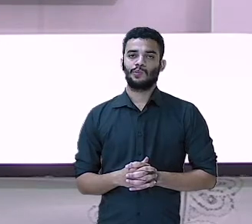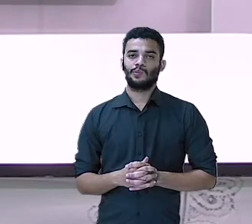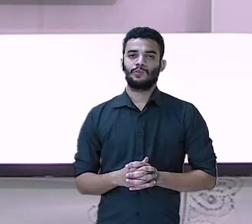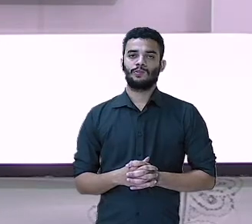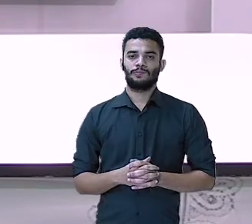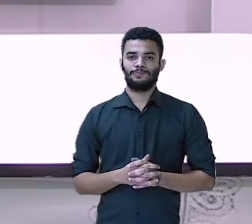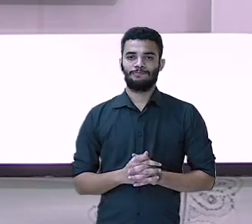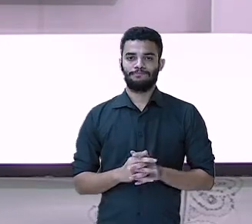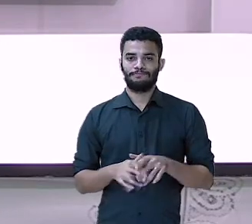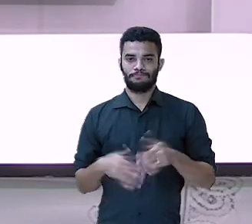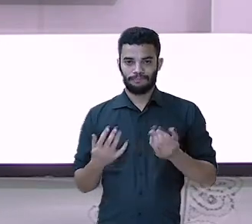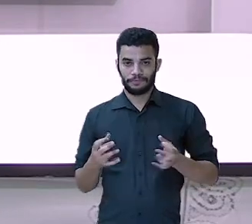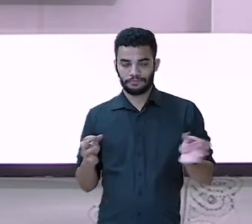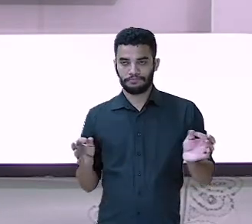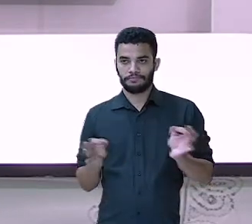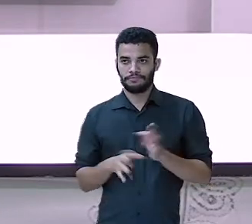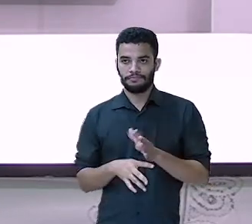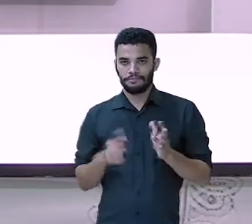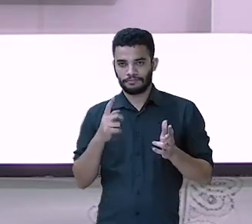Prontinho. Prontinho.